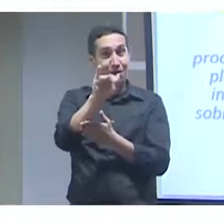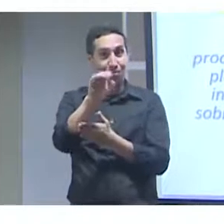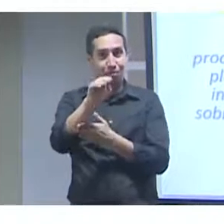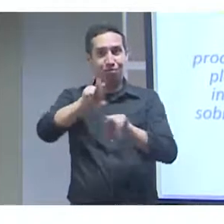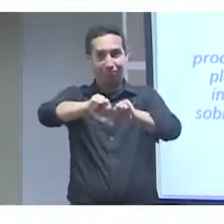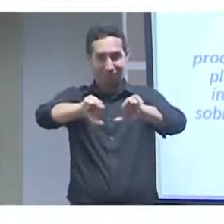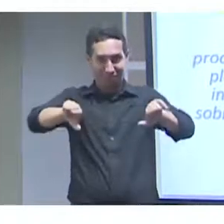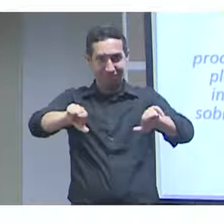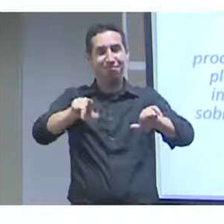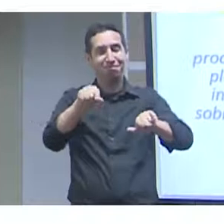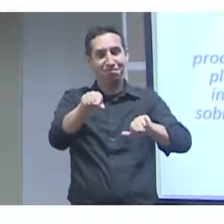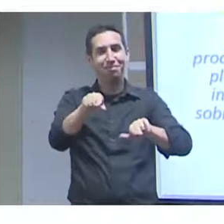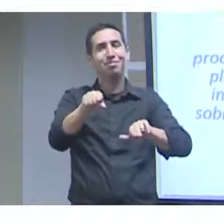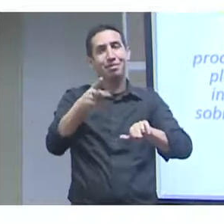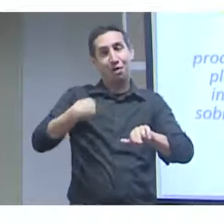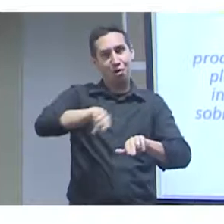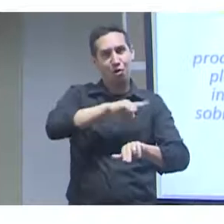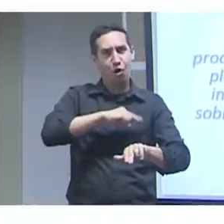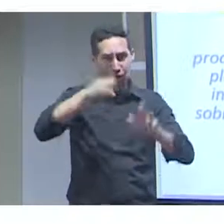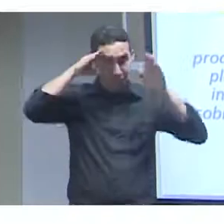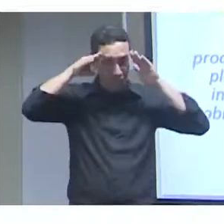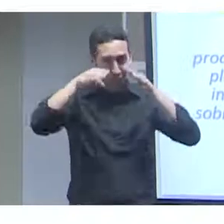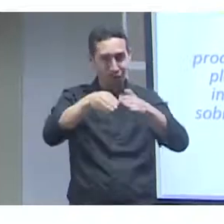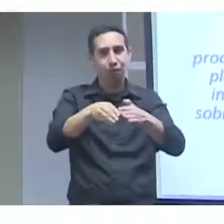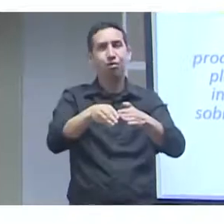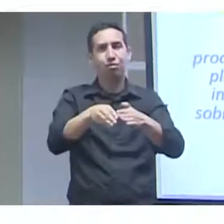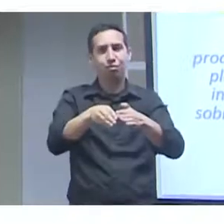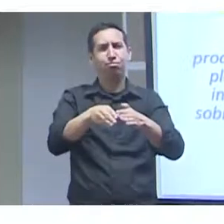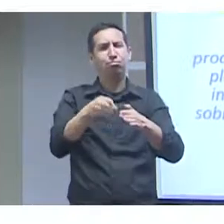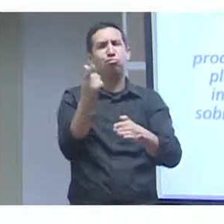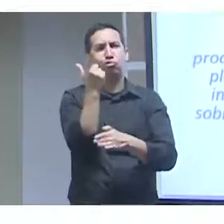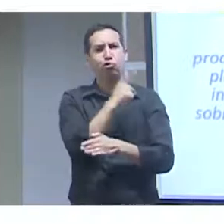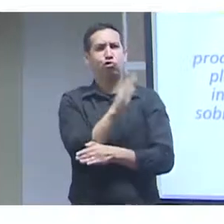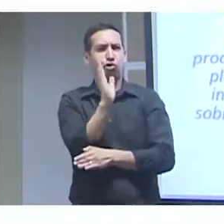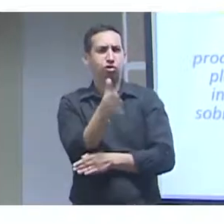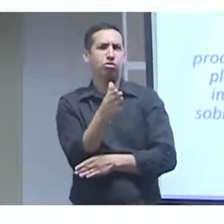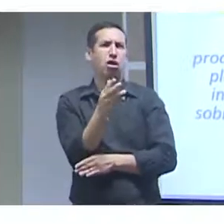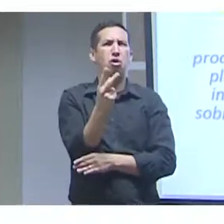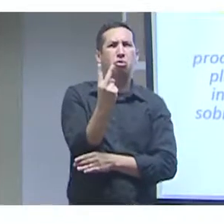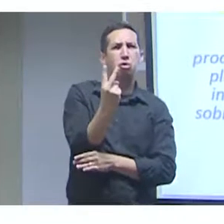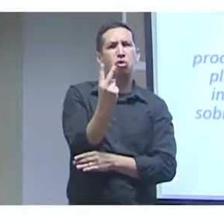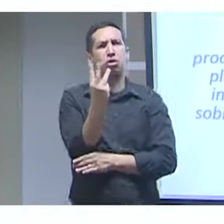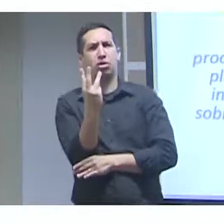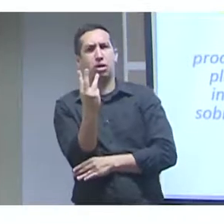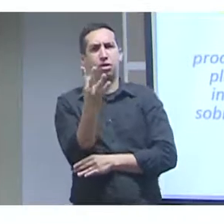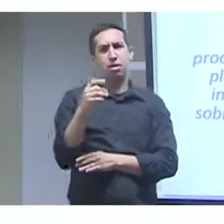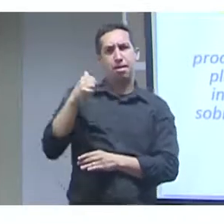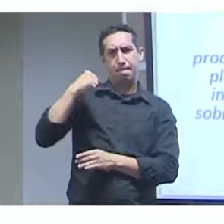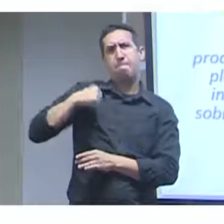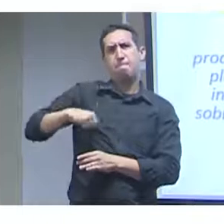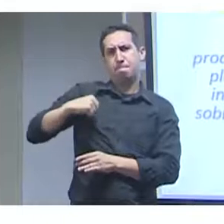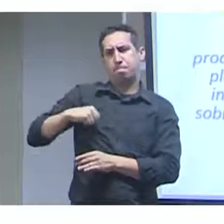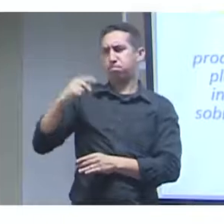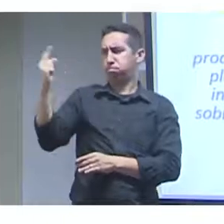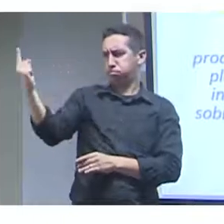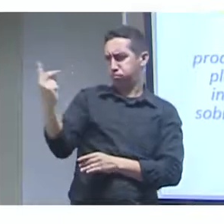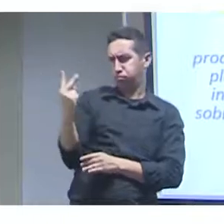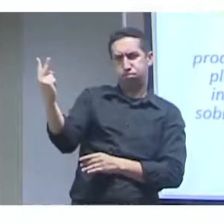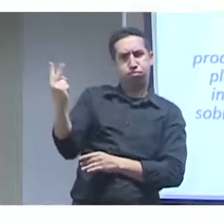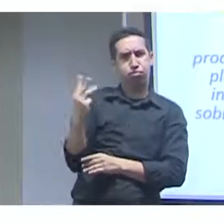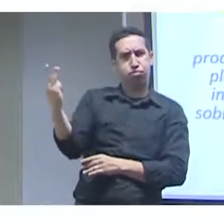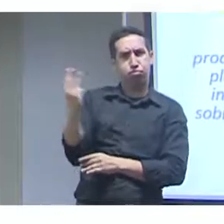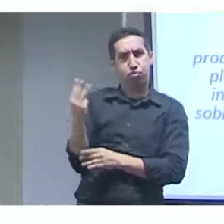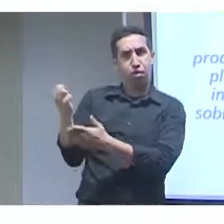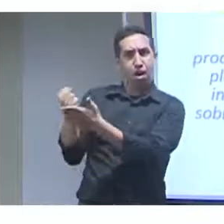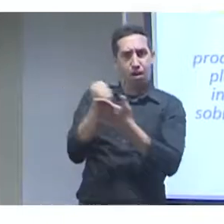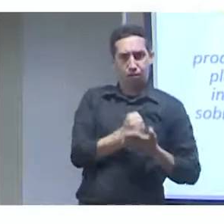tratamento, qualificação e compartilhamento de dados de biodiversidade. Então, esse era o nosso foco, nós conseguimos